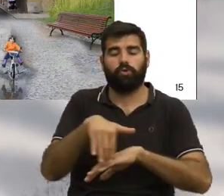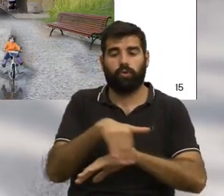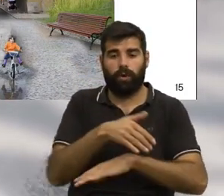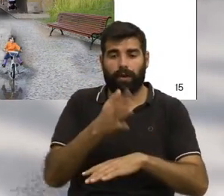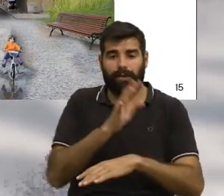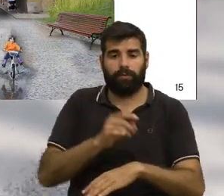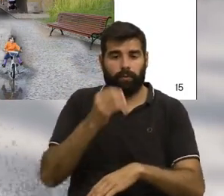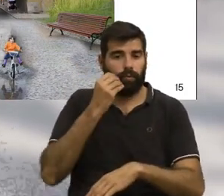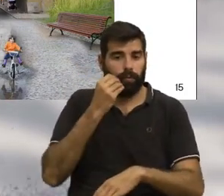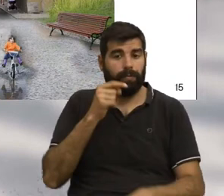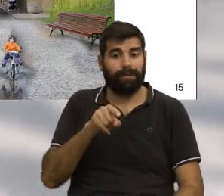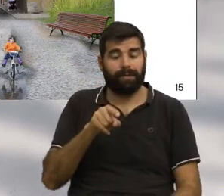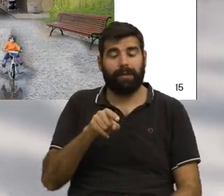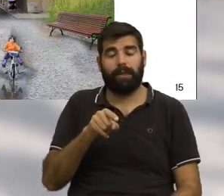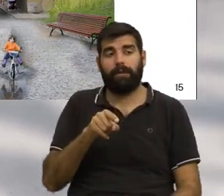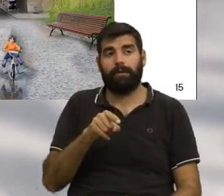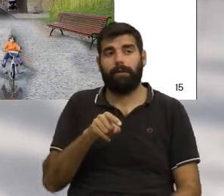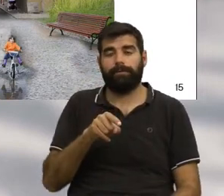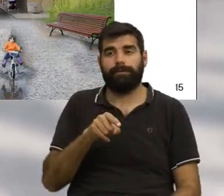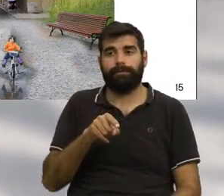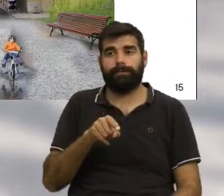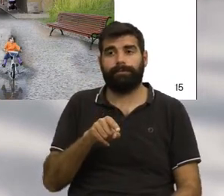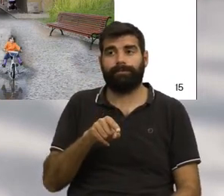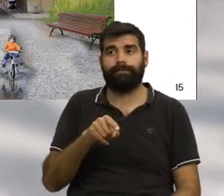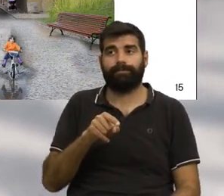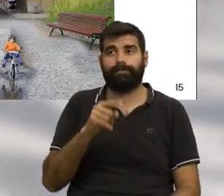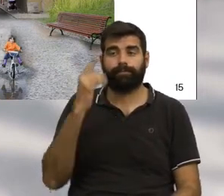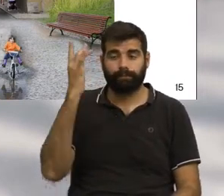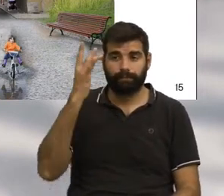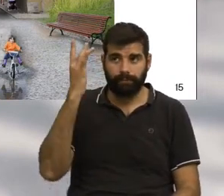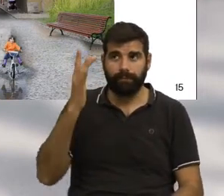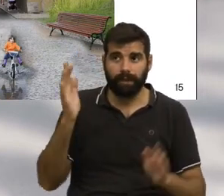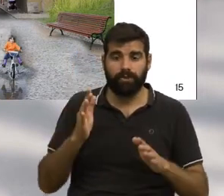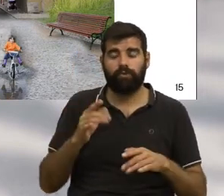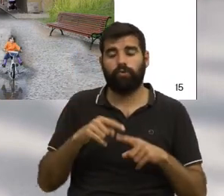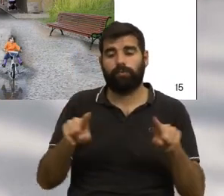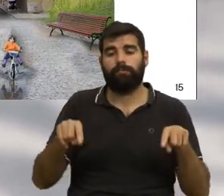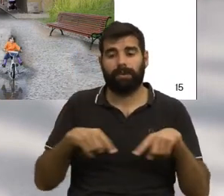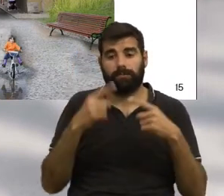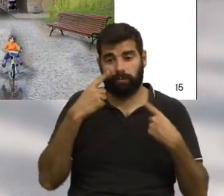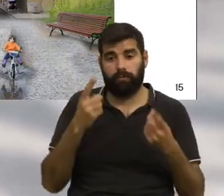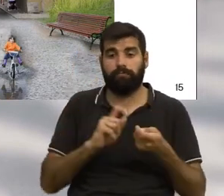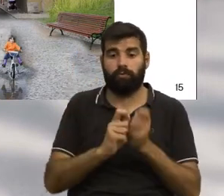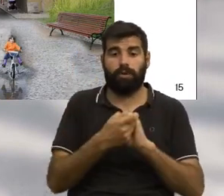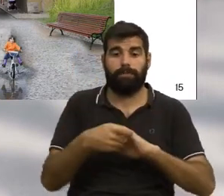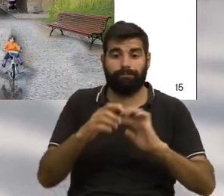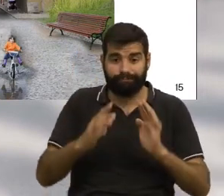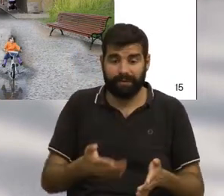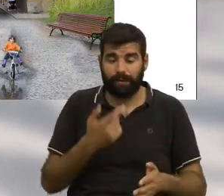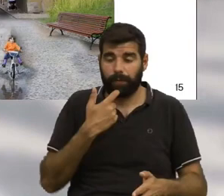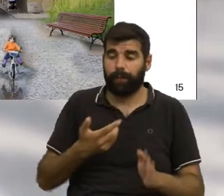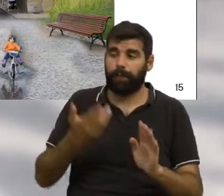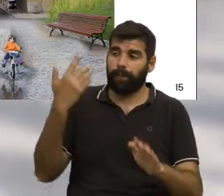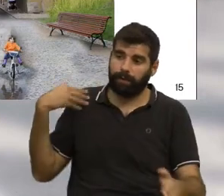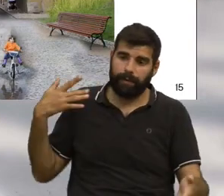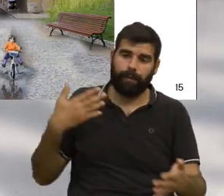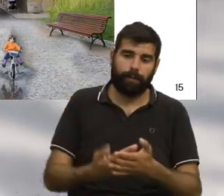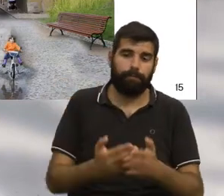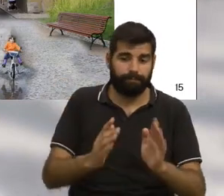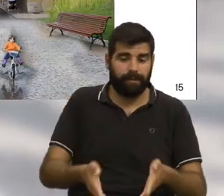Lisboa. Neste caso, o regueirão dos anjos, com o espaço público há muito, precisa de ser reabilitado. E